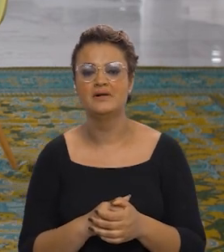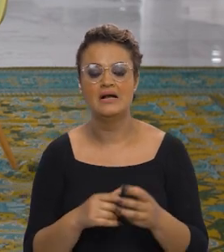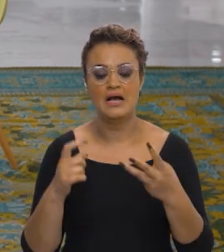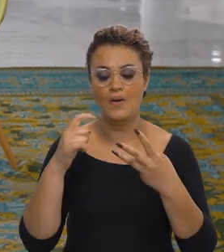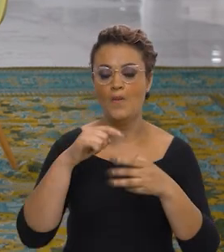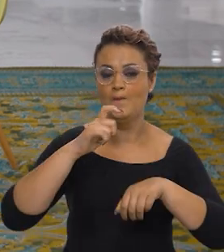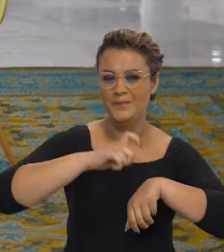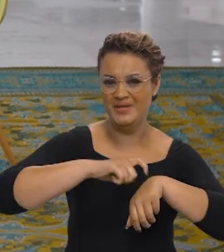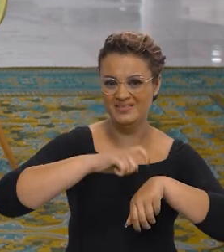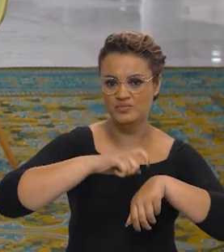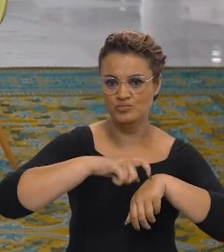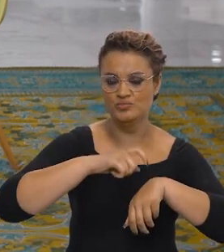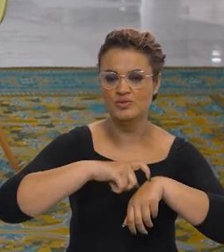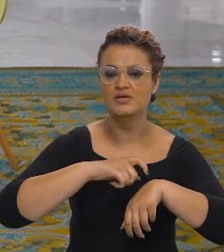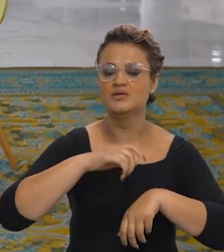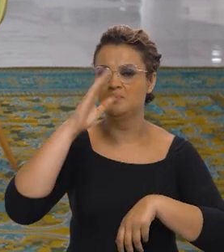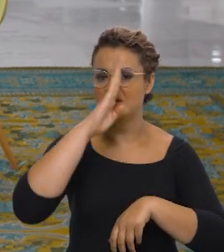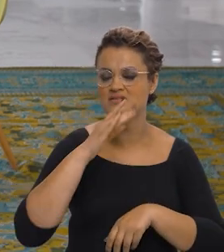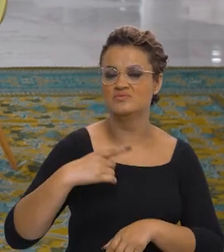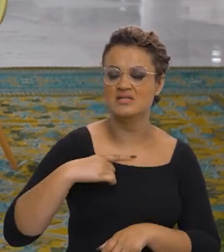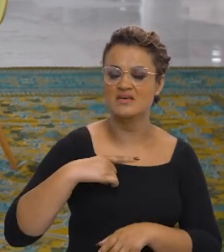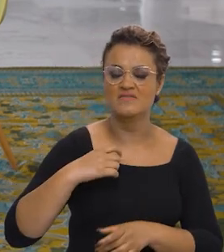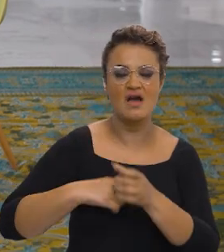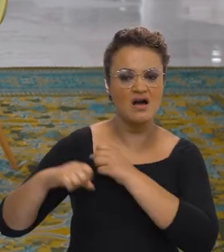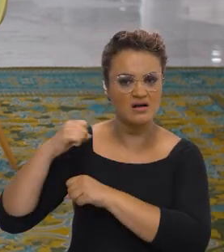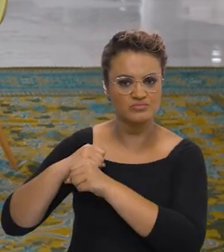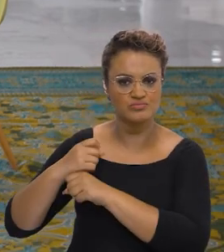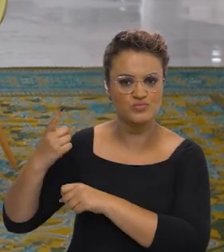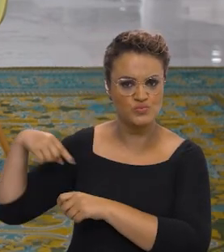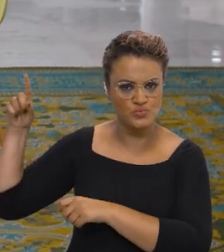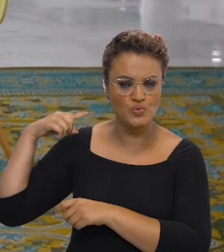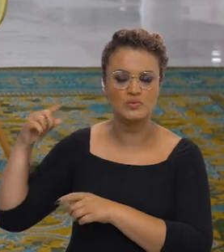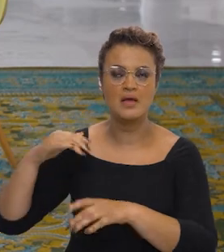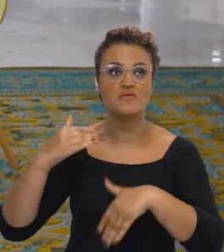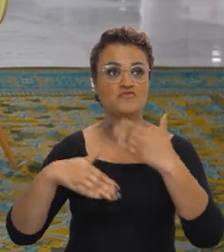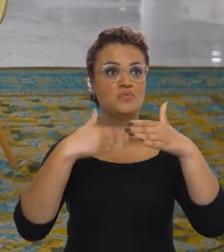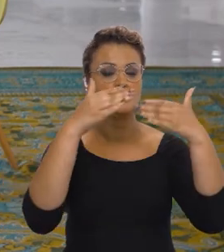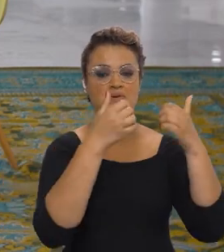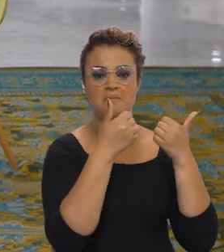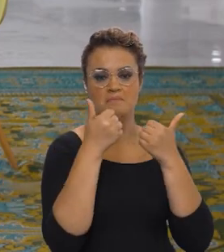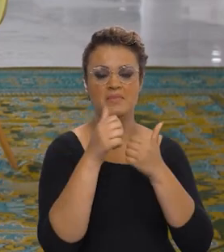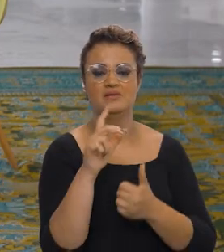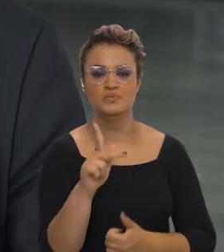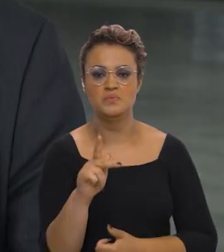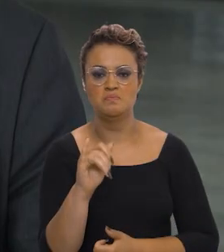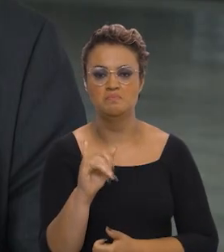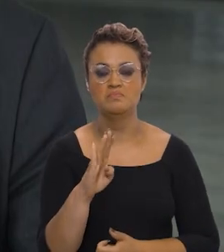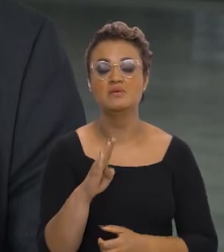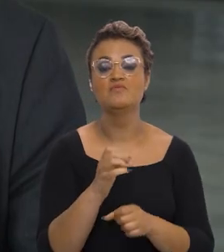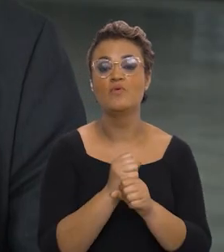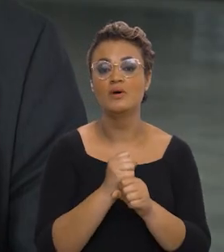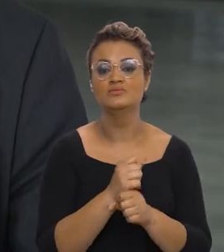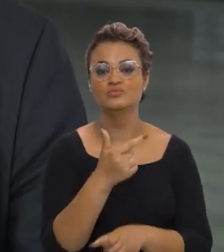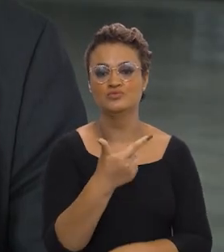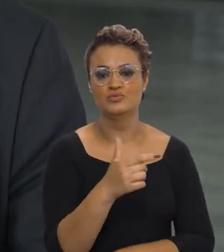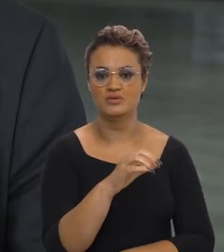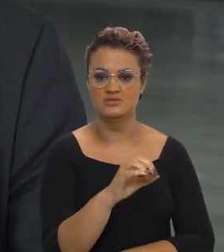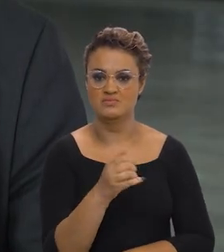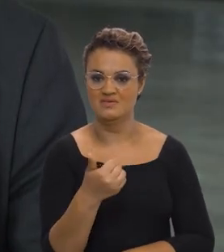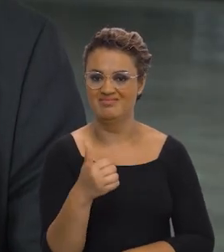o período que o Brasil teve nos últimos anos, o maior crescimento de PIB foi em